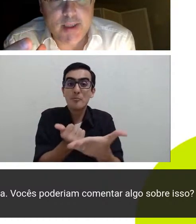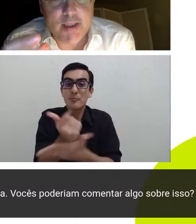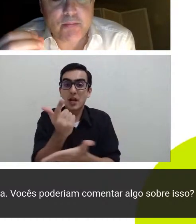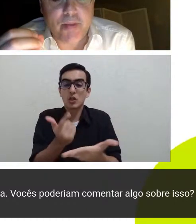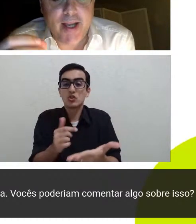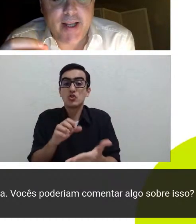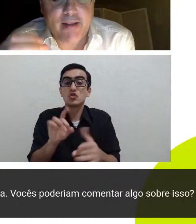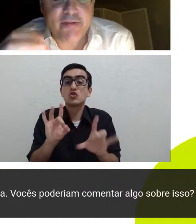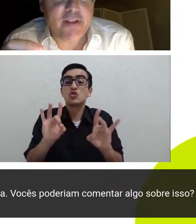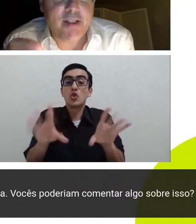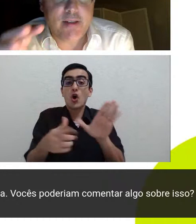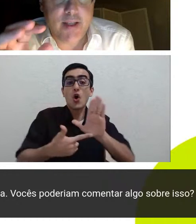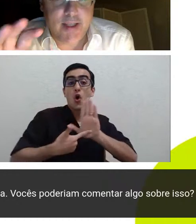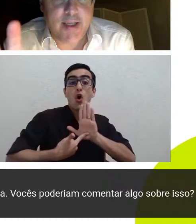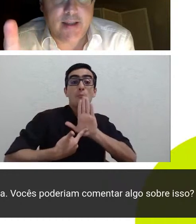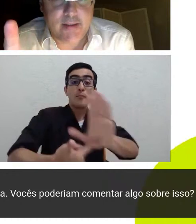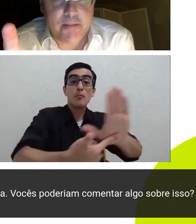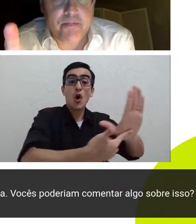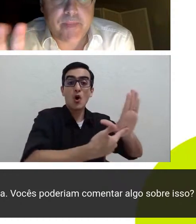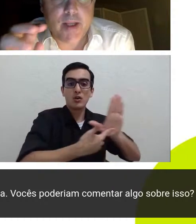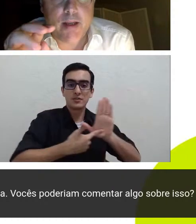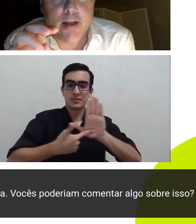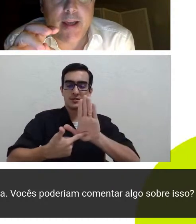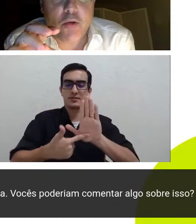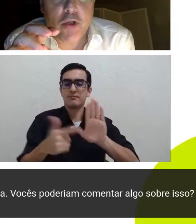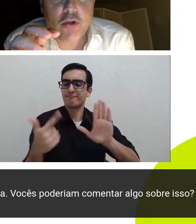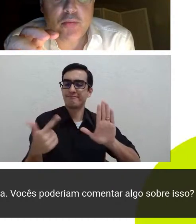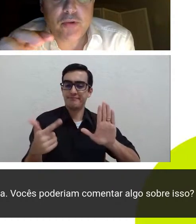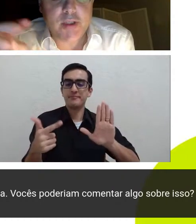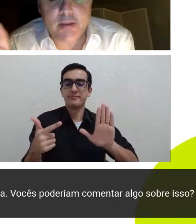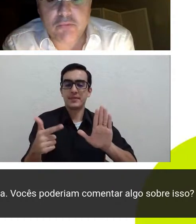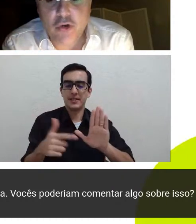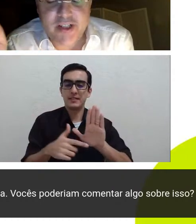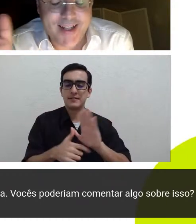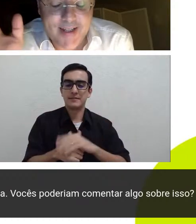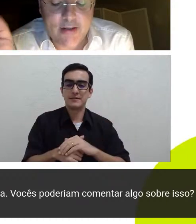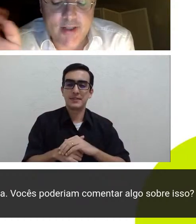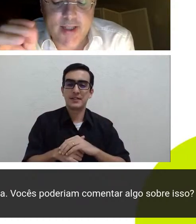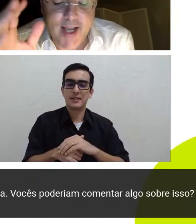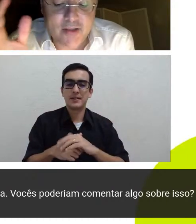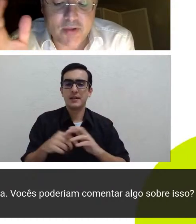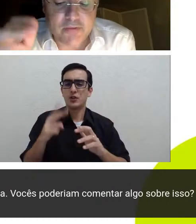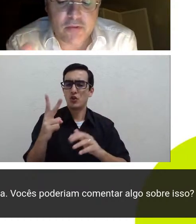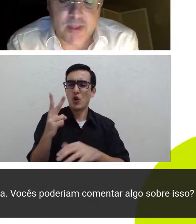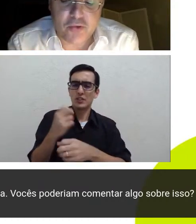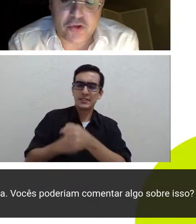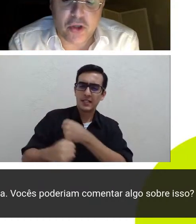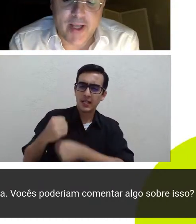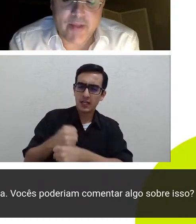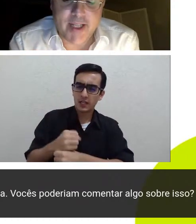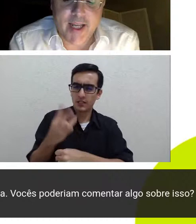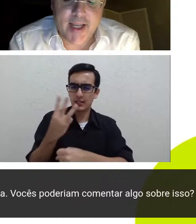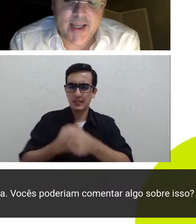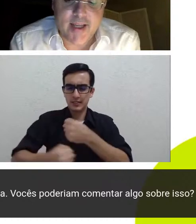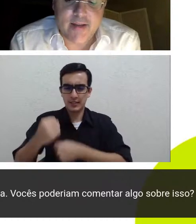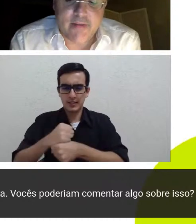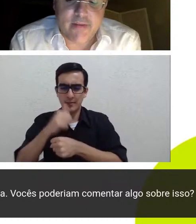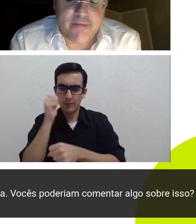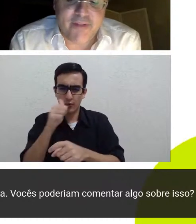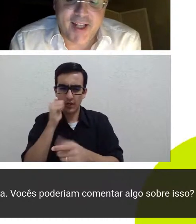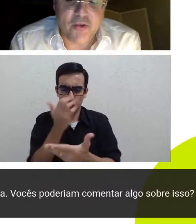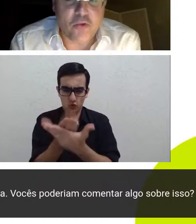para definir a riqueza é curioso porque dois três anos atrás um livro de uma socióloga americana